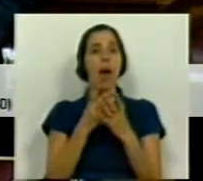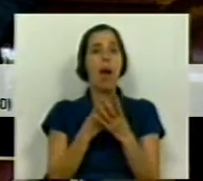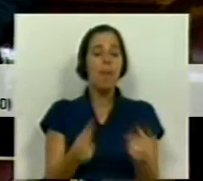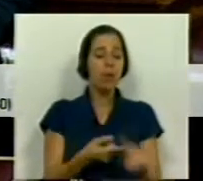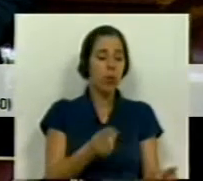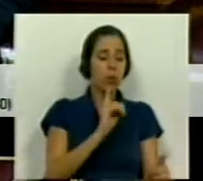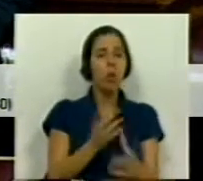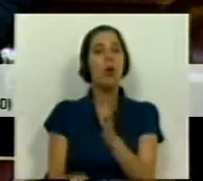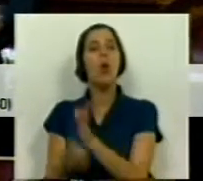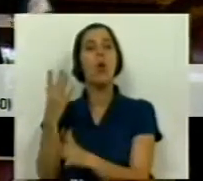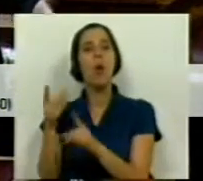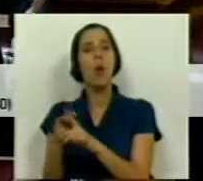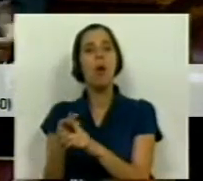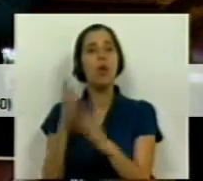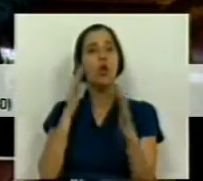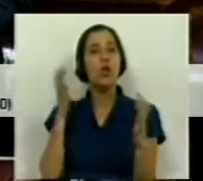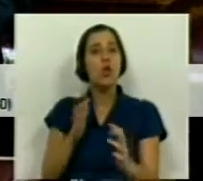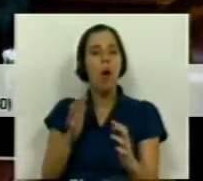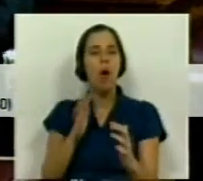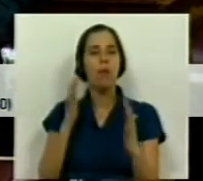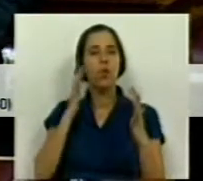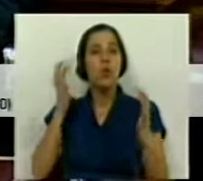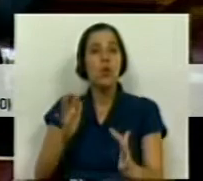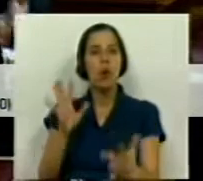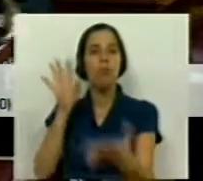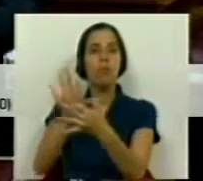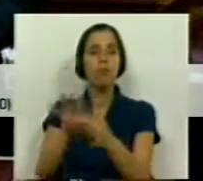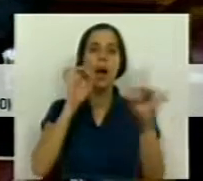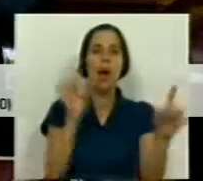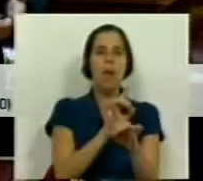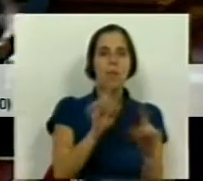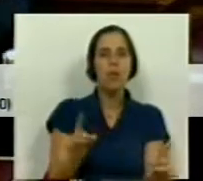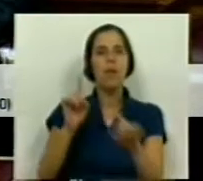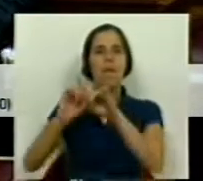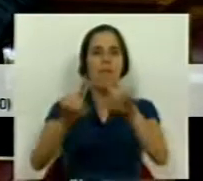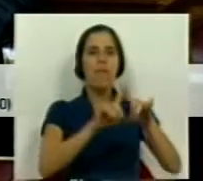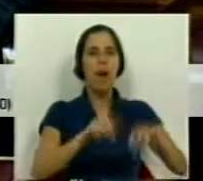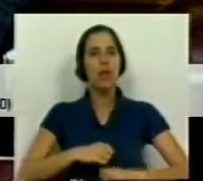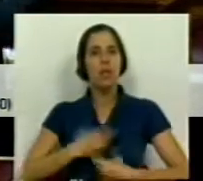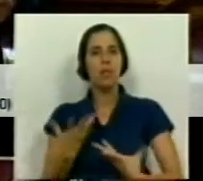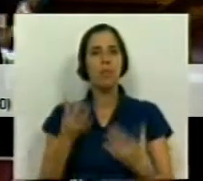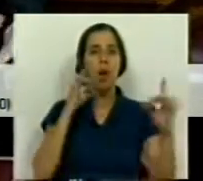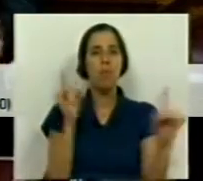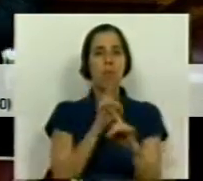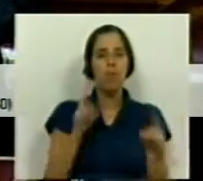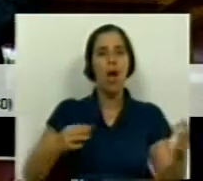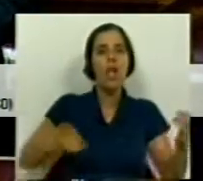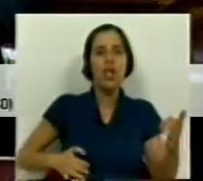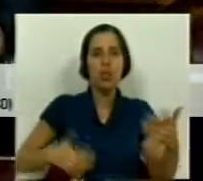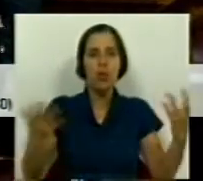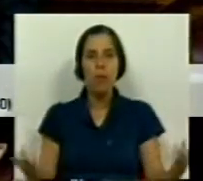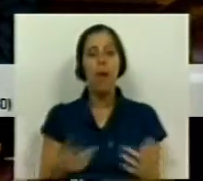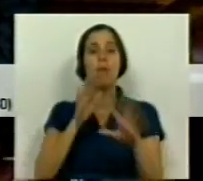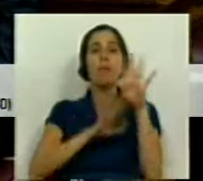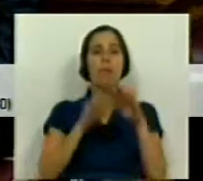constituído pelos sons, pela sonoridade, a música, as várias expressões musicais, os instrumentos,